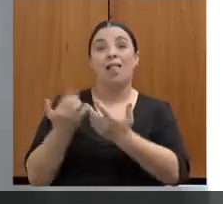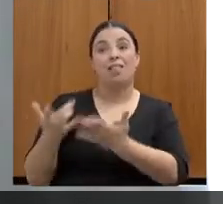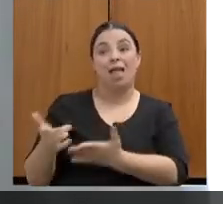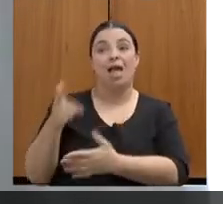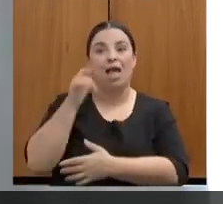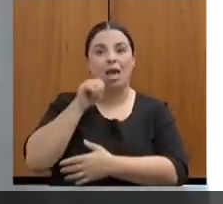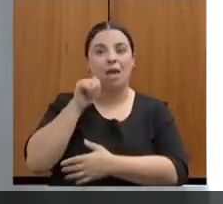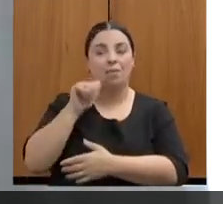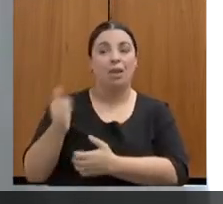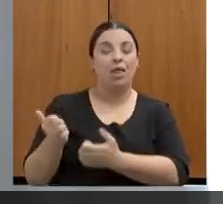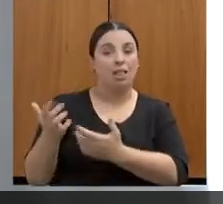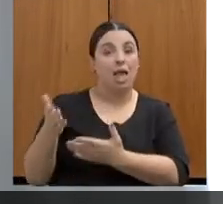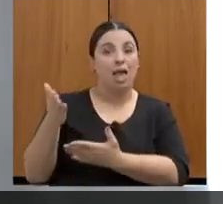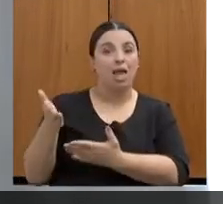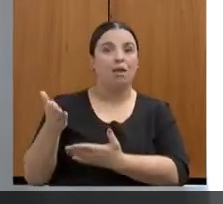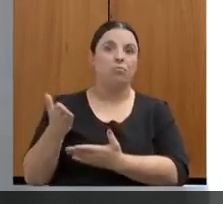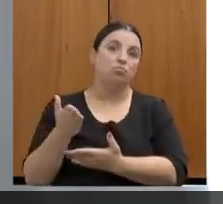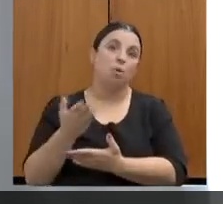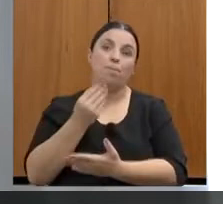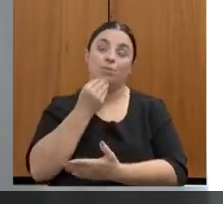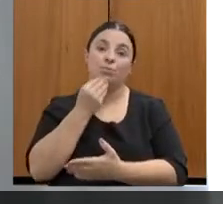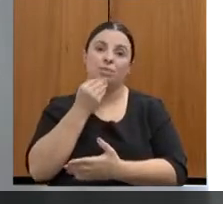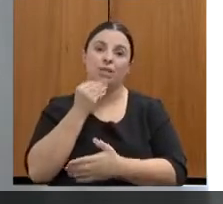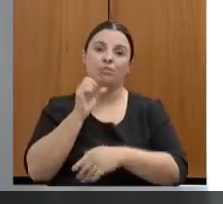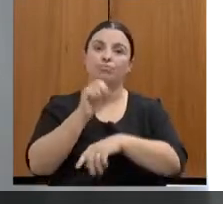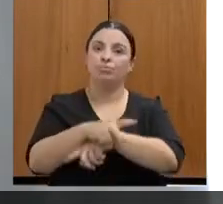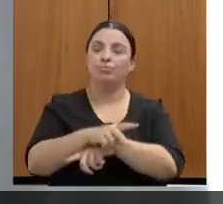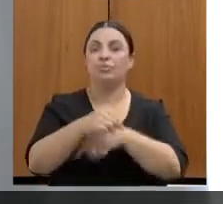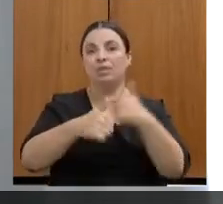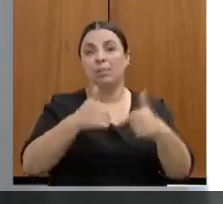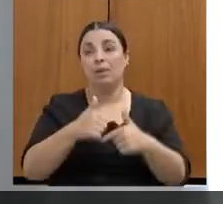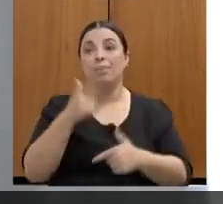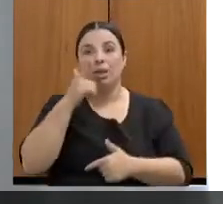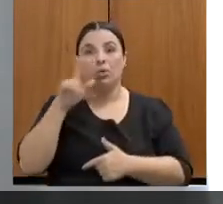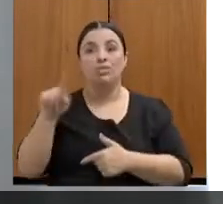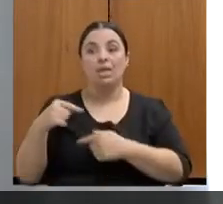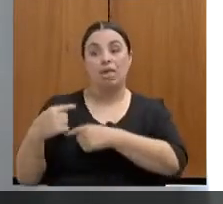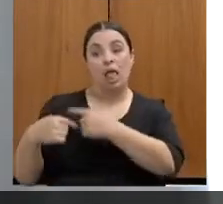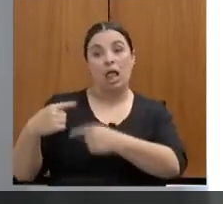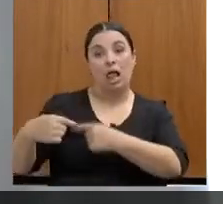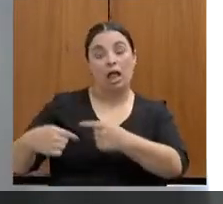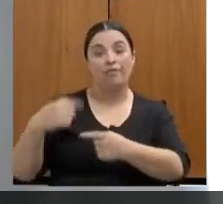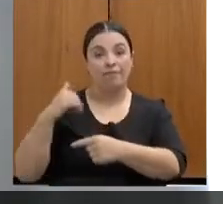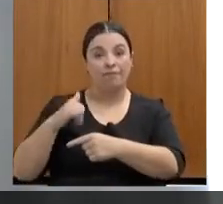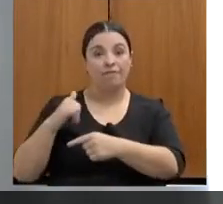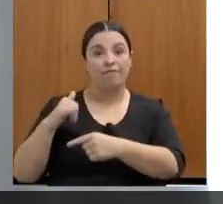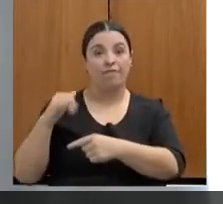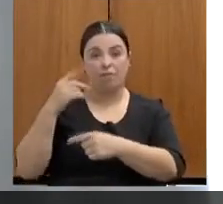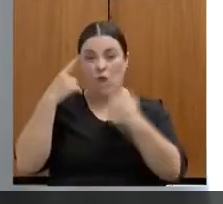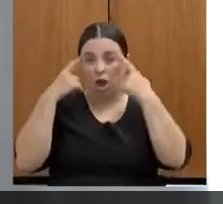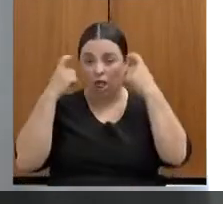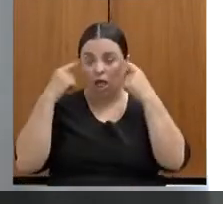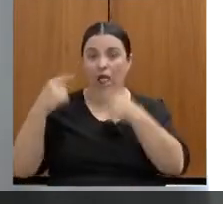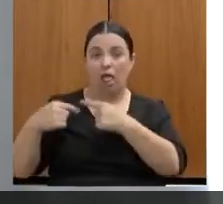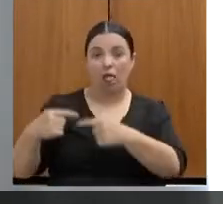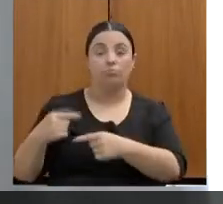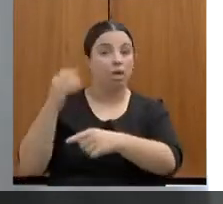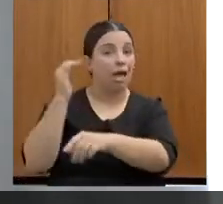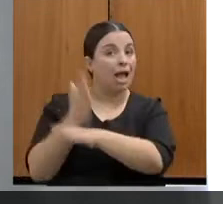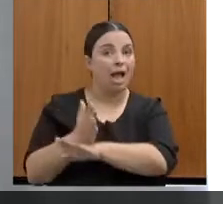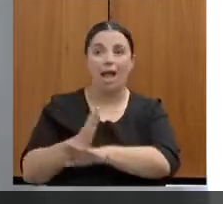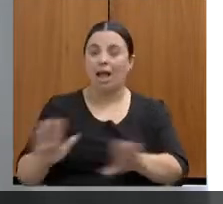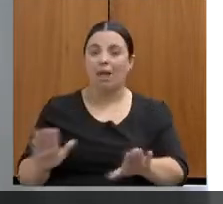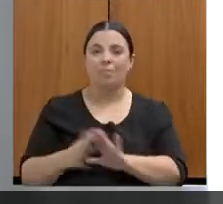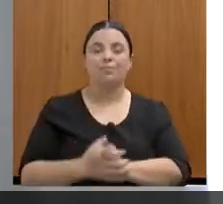importante para que ela consiga romper o ciclo de violência. Também, na semana passada, inauguramos na